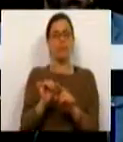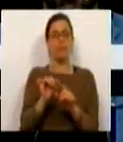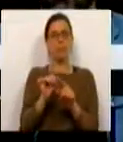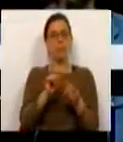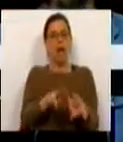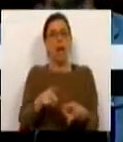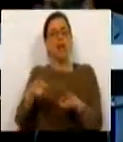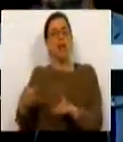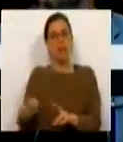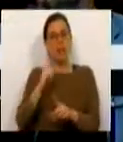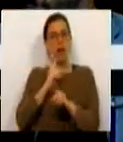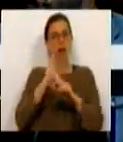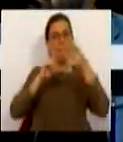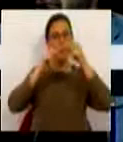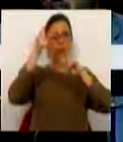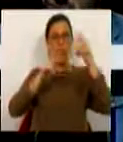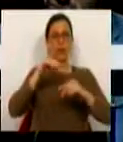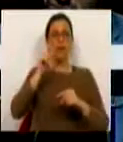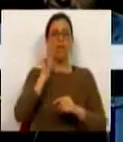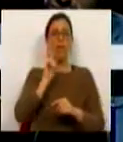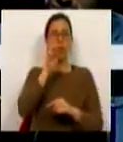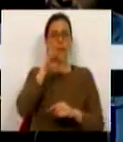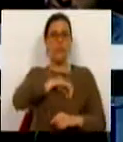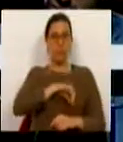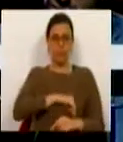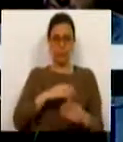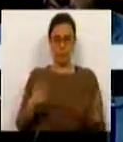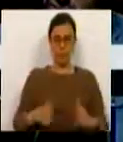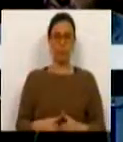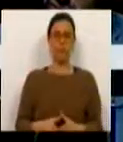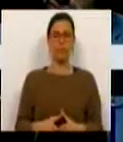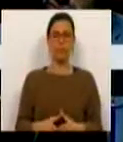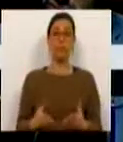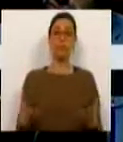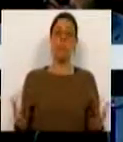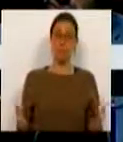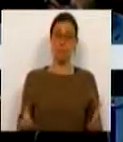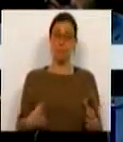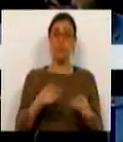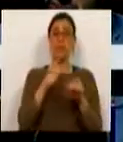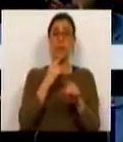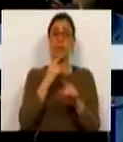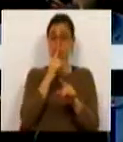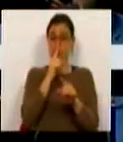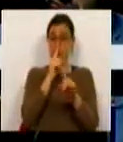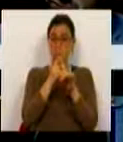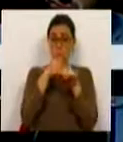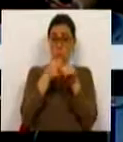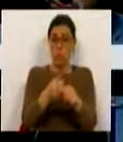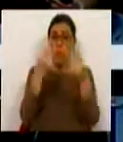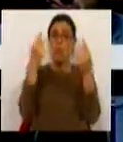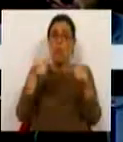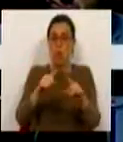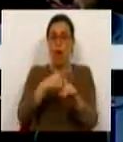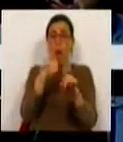alteração de posicionamento remuneratório. E circunscreve-se apenas